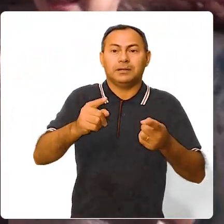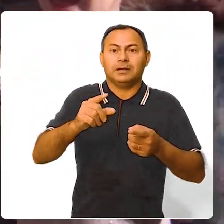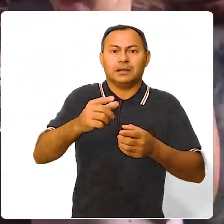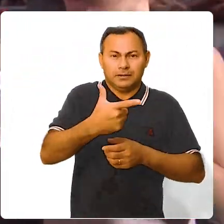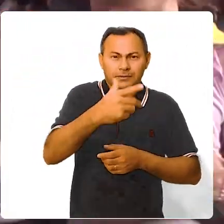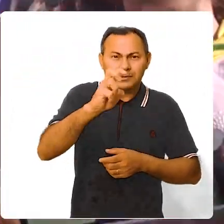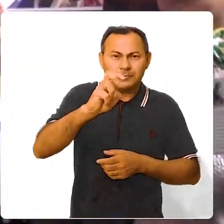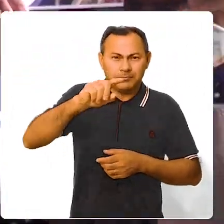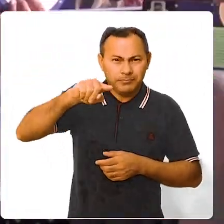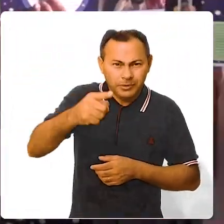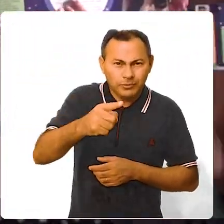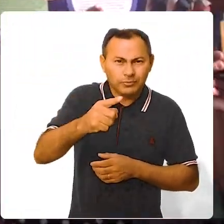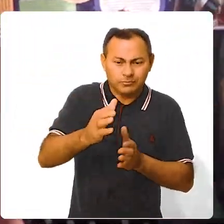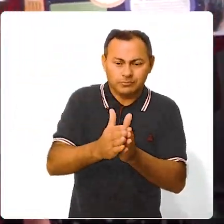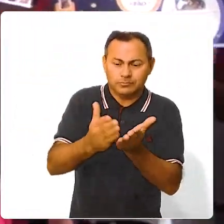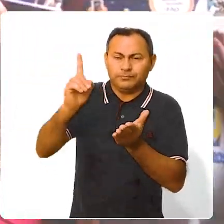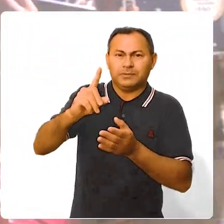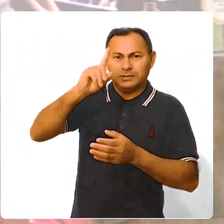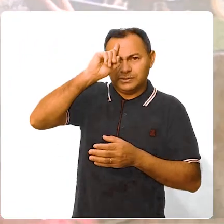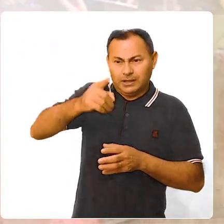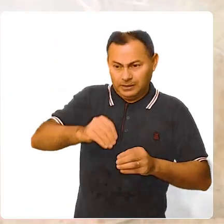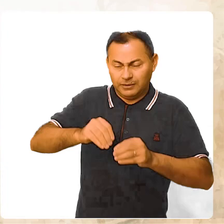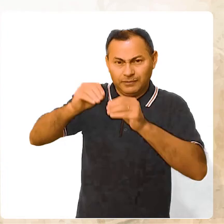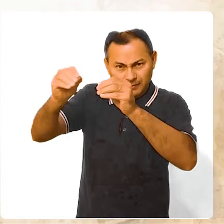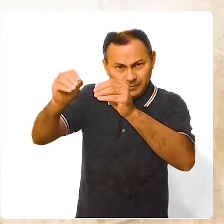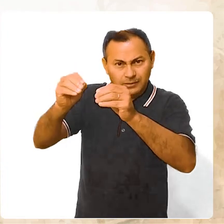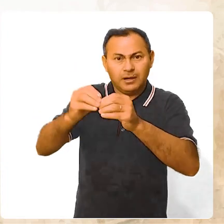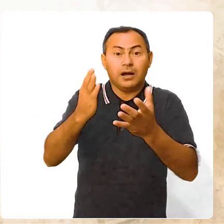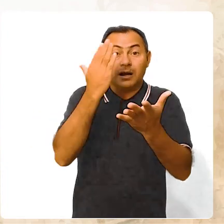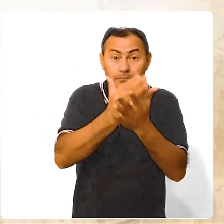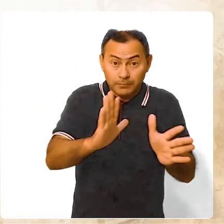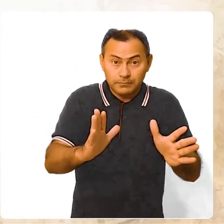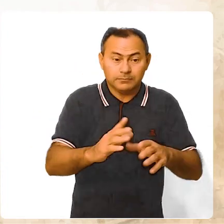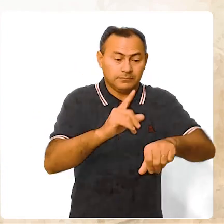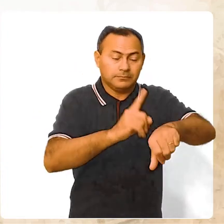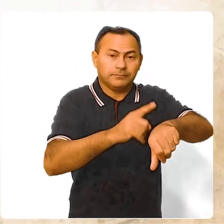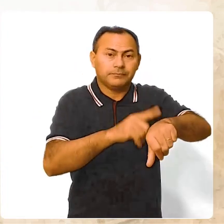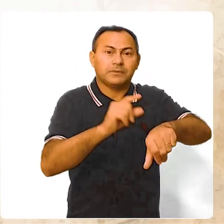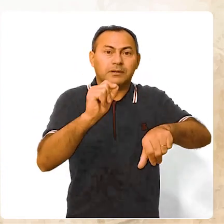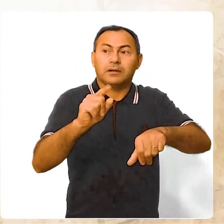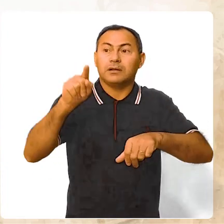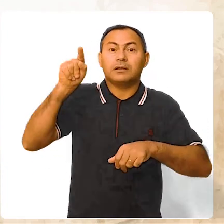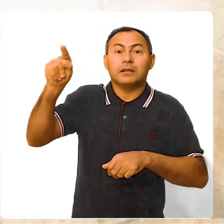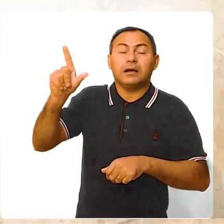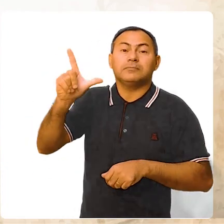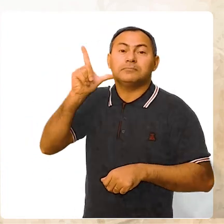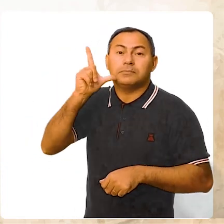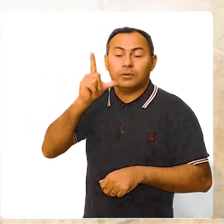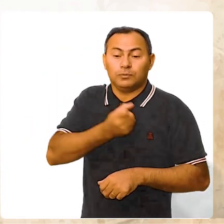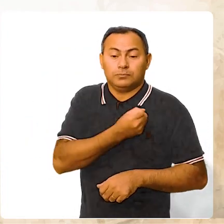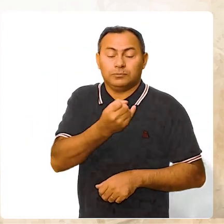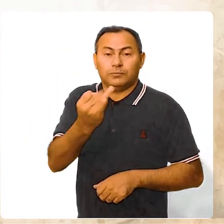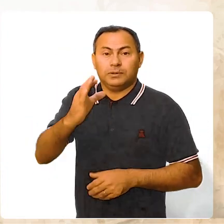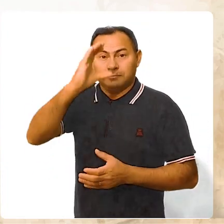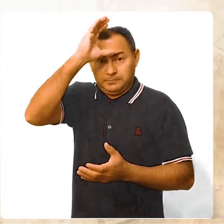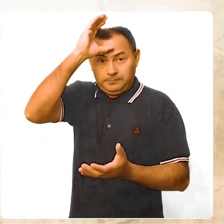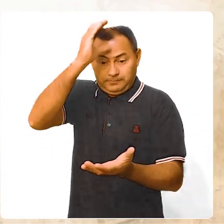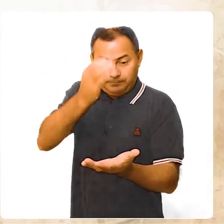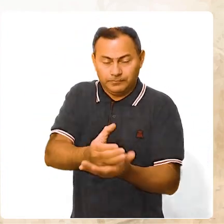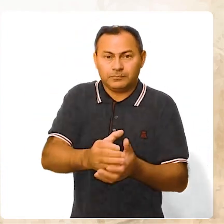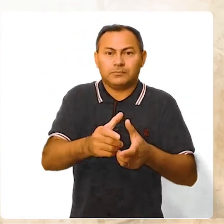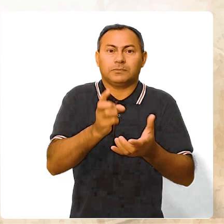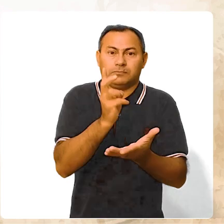aquelas 25 mil bíblias que enviamos já acabaram, ao passo que lá o número de cristãos